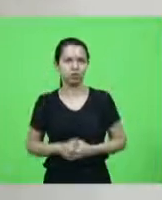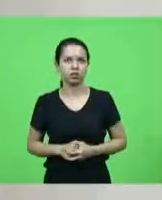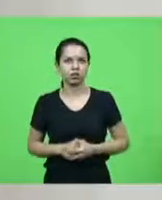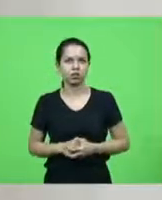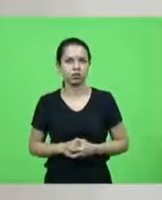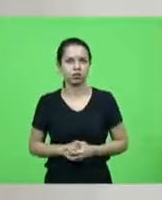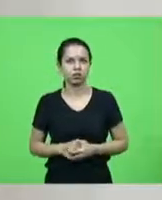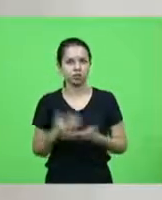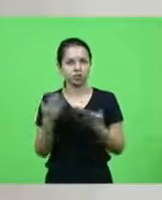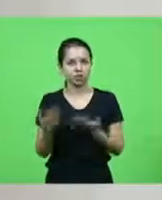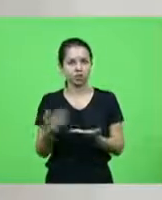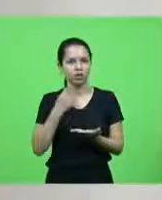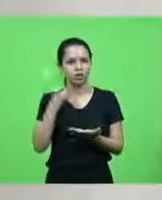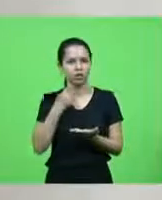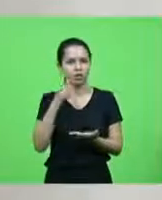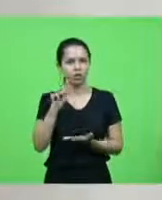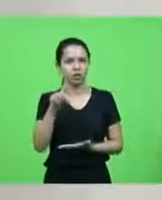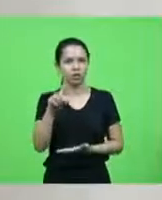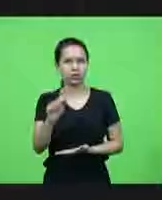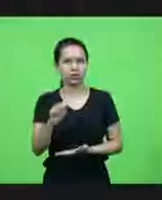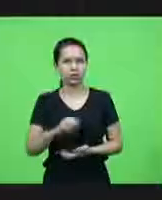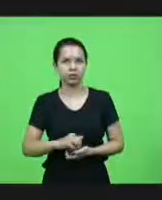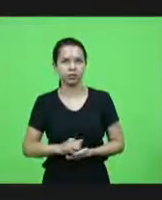concedida senhora deputada Ada